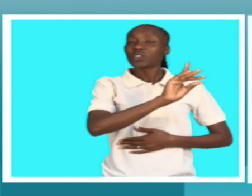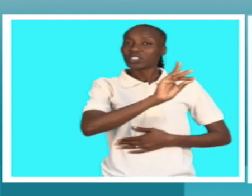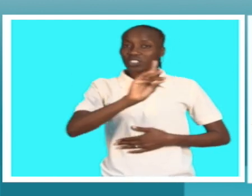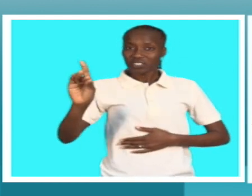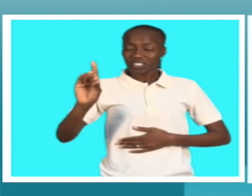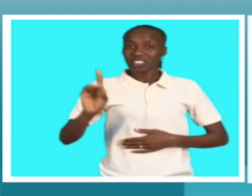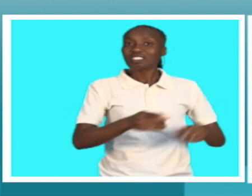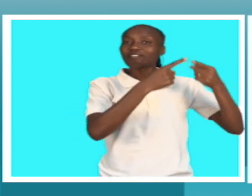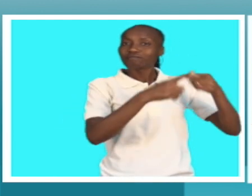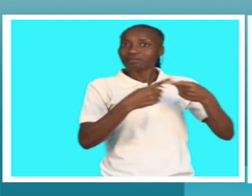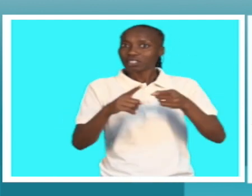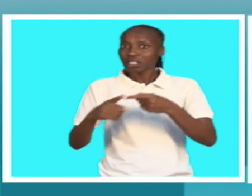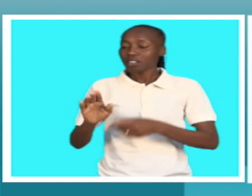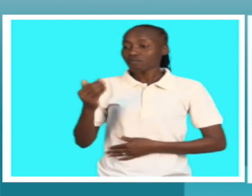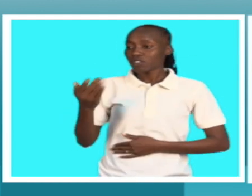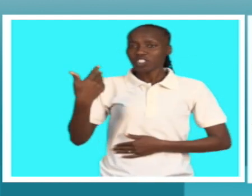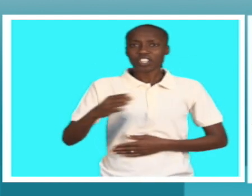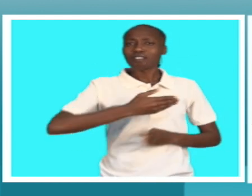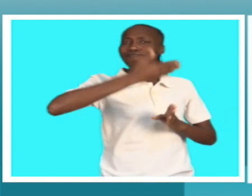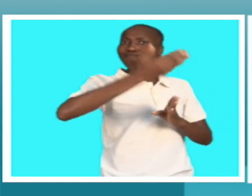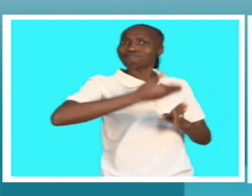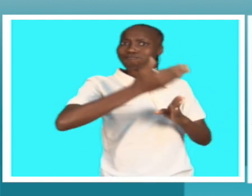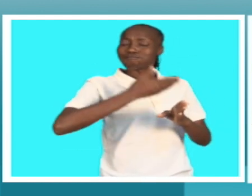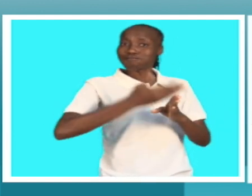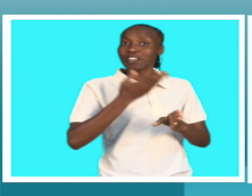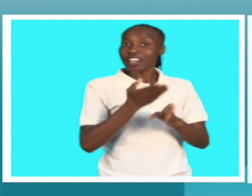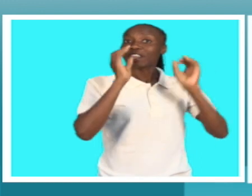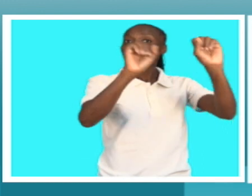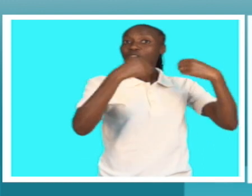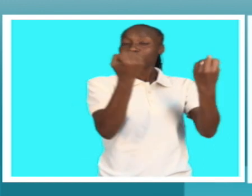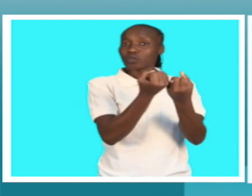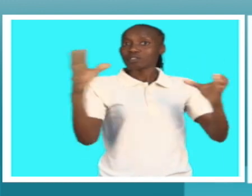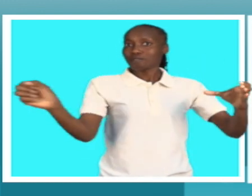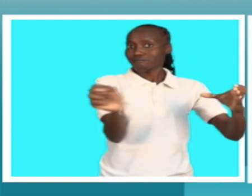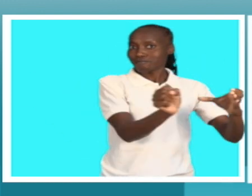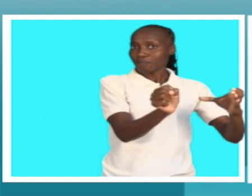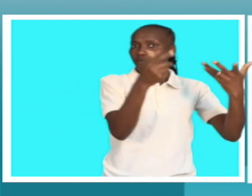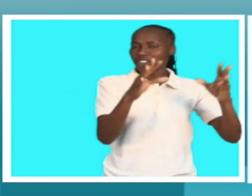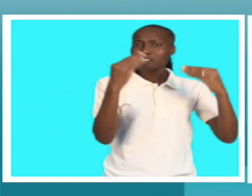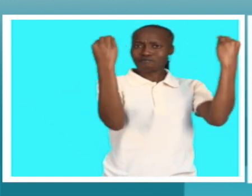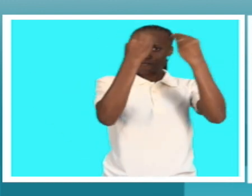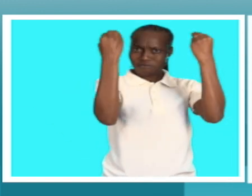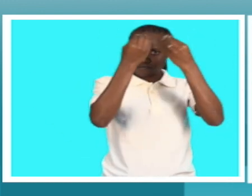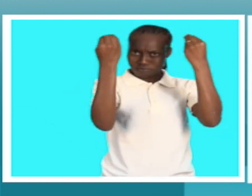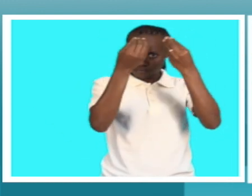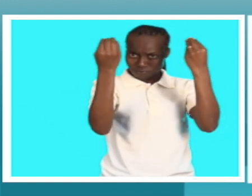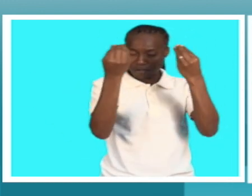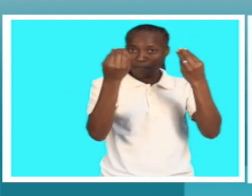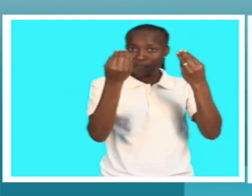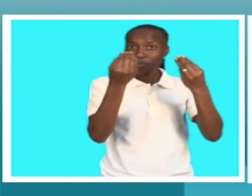múltipla, foi reabilitado dentro da associação, recebeu várias formações no